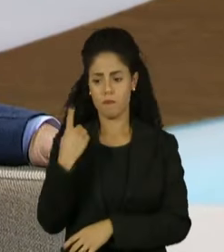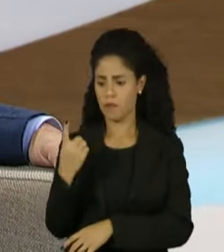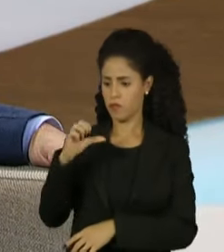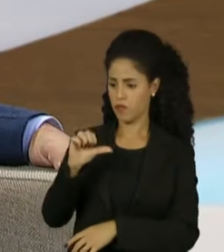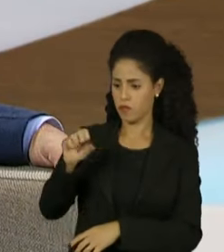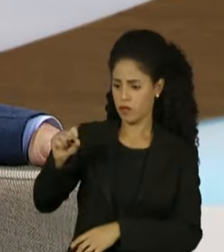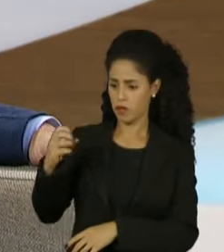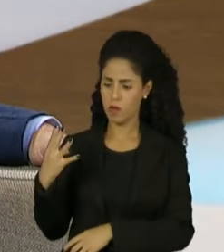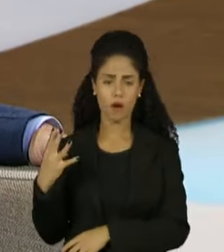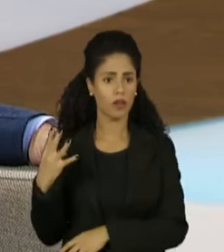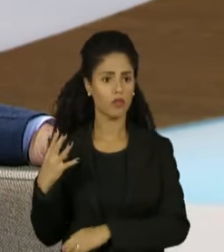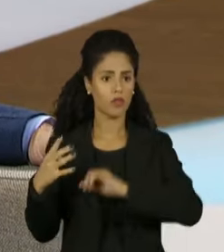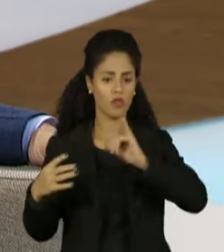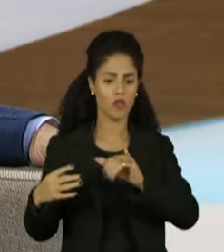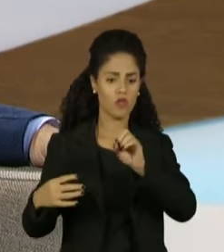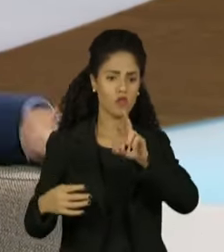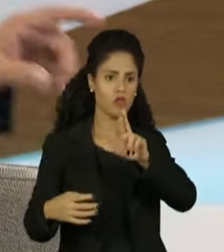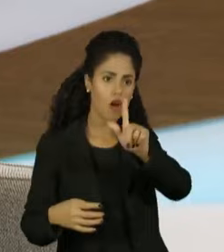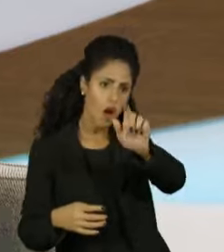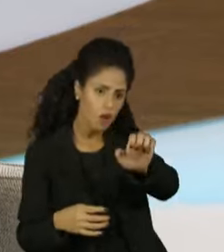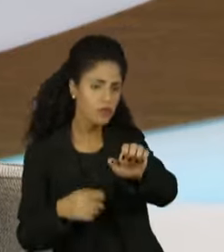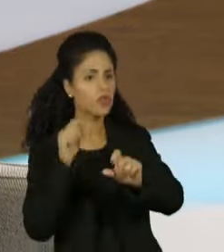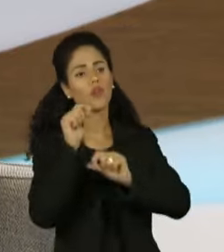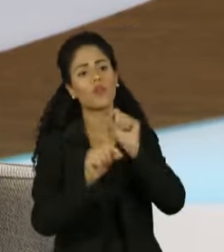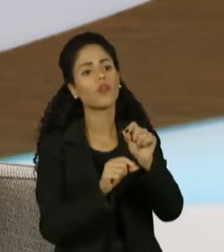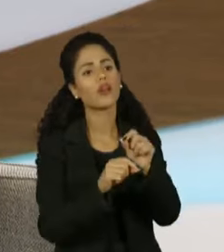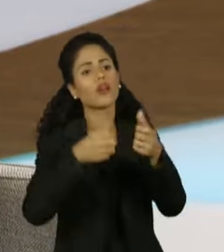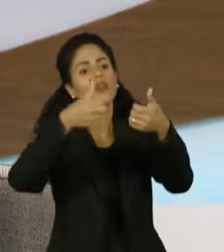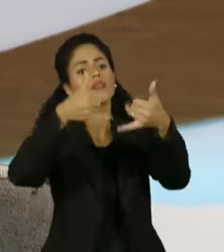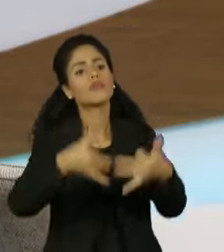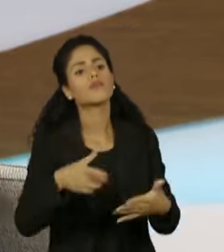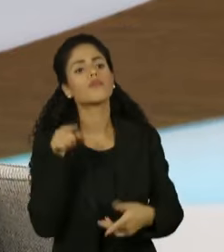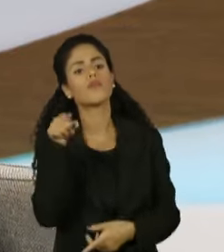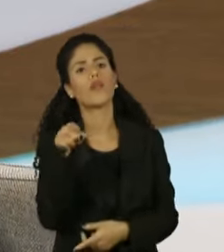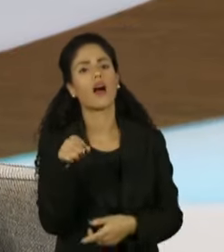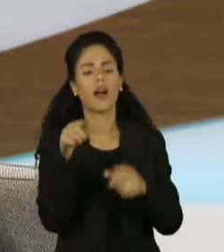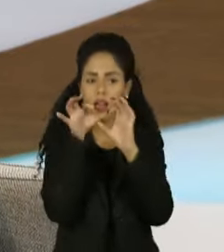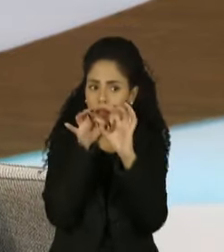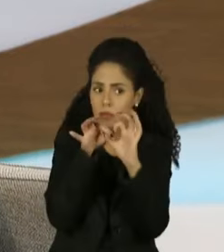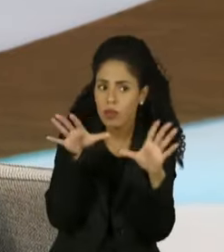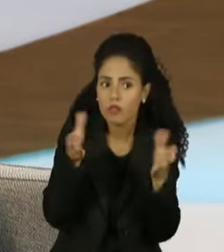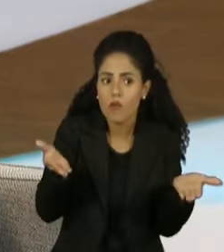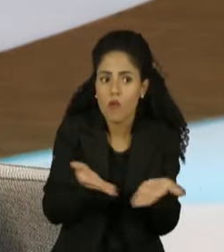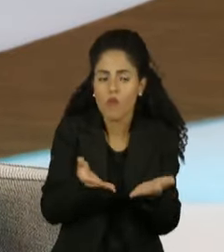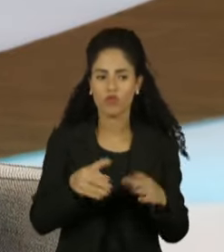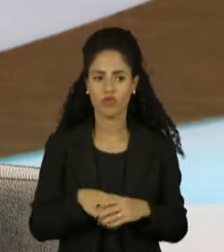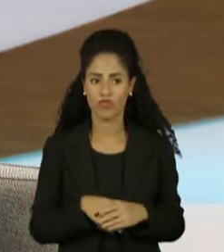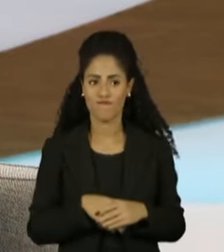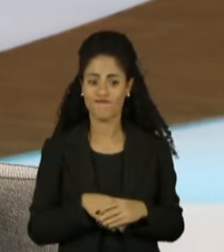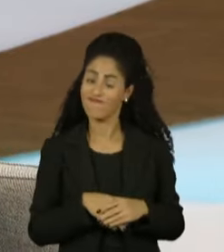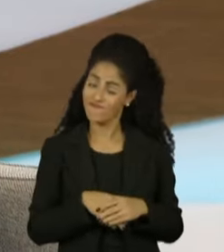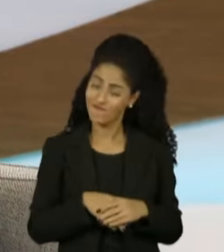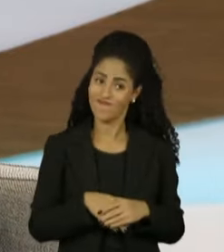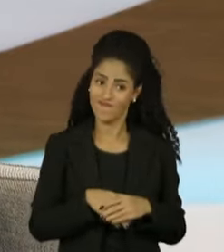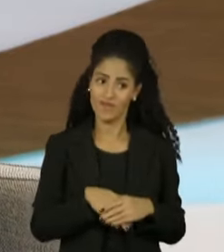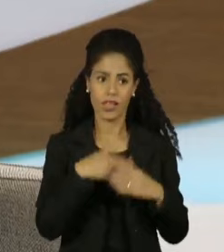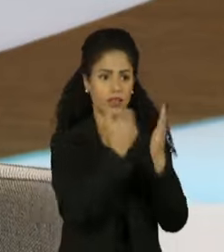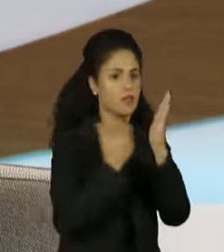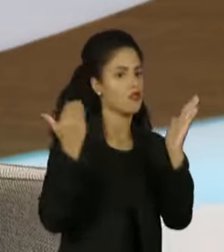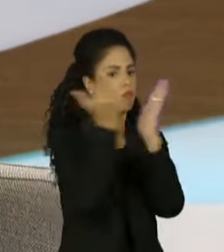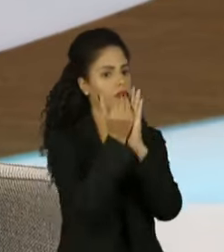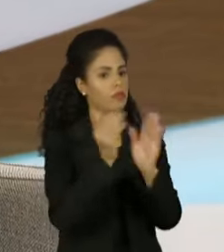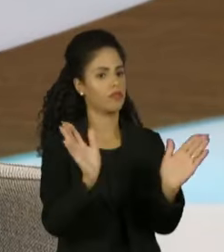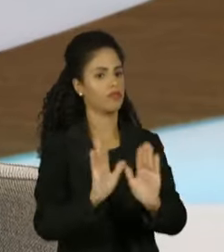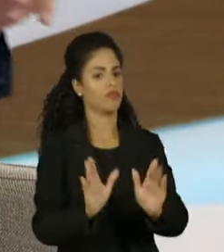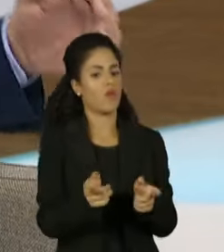de Jorge Orwell. Precisa reler o que foi dito naquela oportunidade, que está sendo feito hoje. Então, nada de excessos.